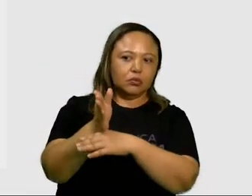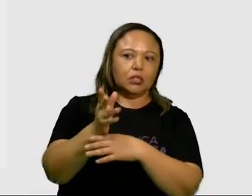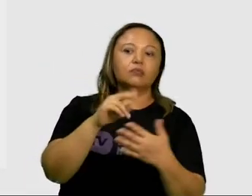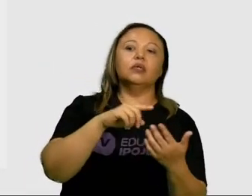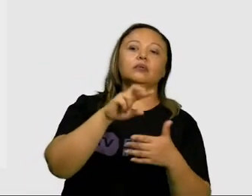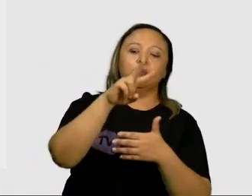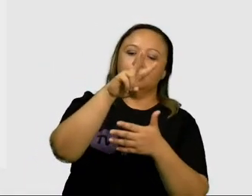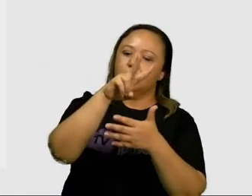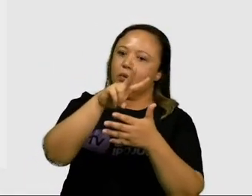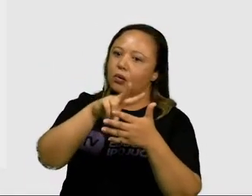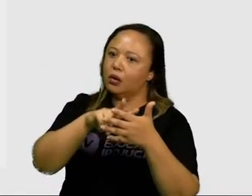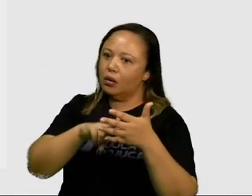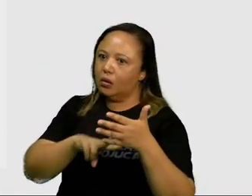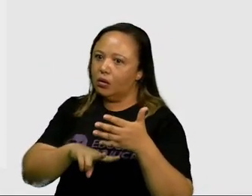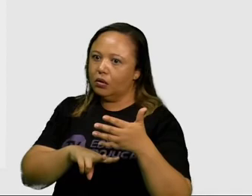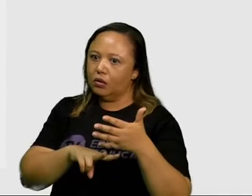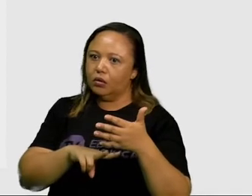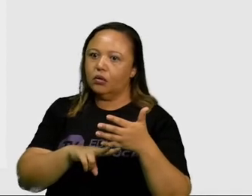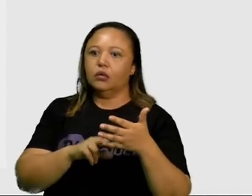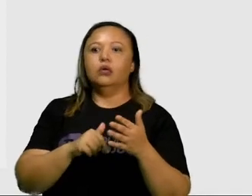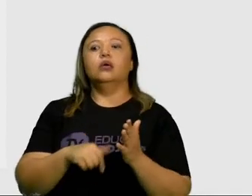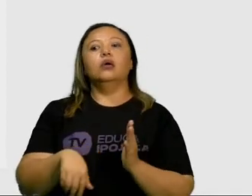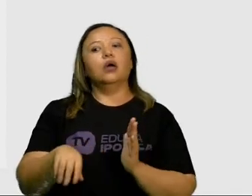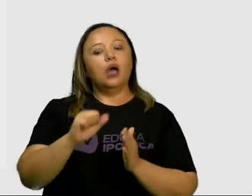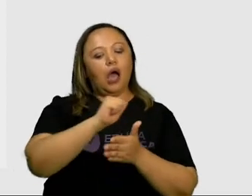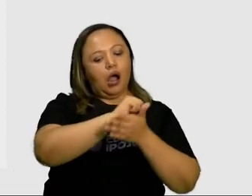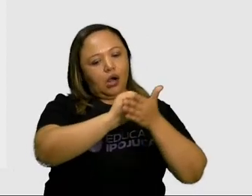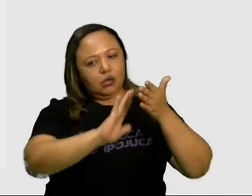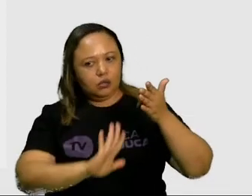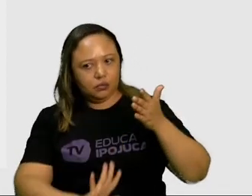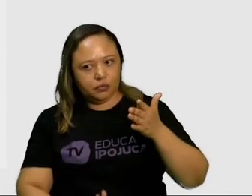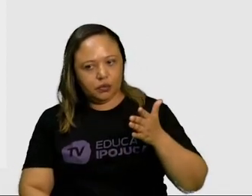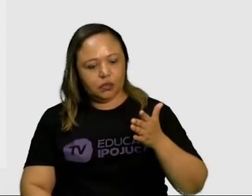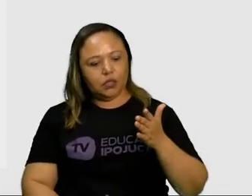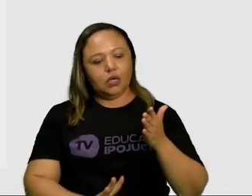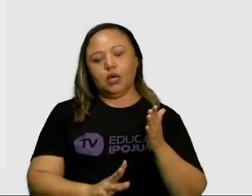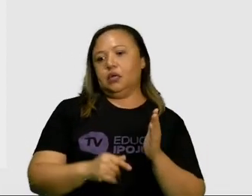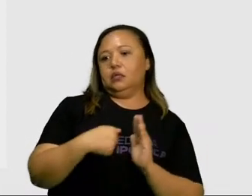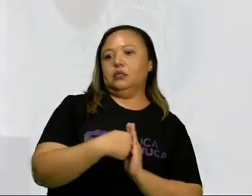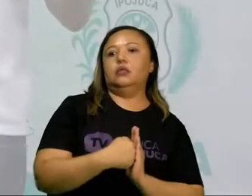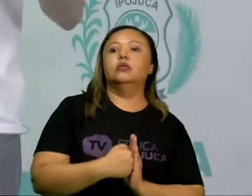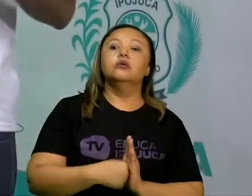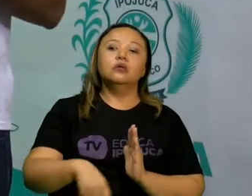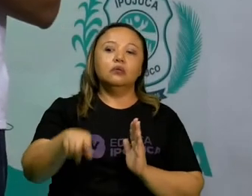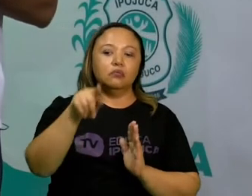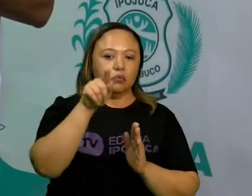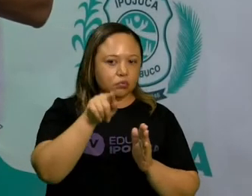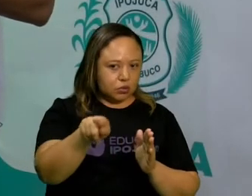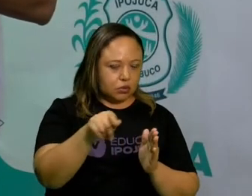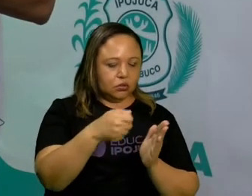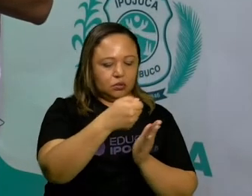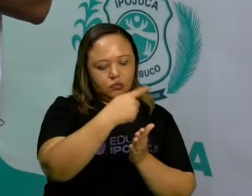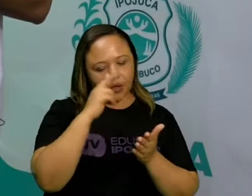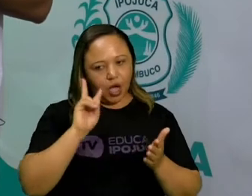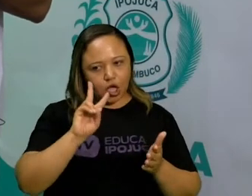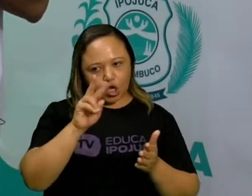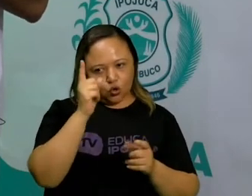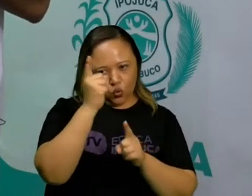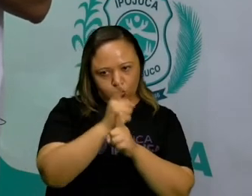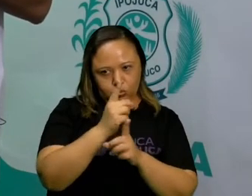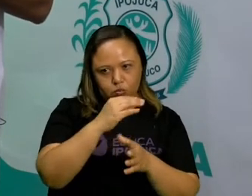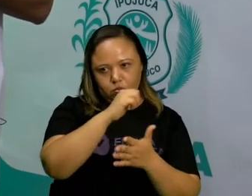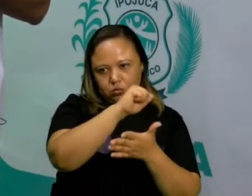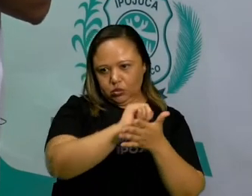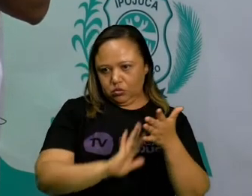QR Code, ele vai direcioná-los para a atividade, para o nosso exercício de fixação. Lá vocês vão pegar a